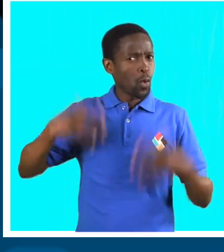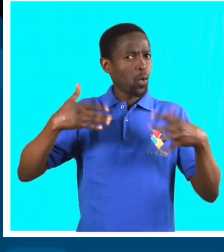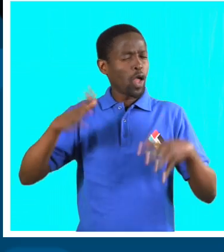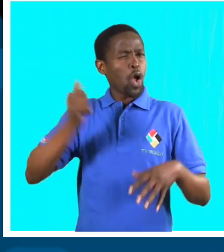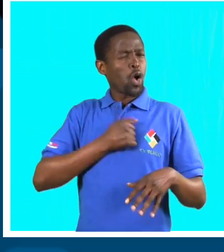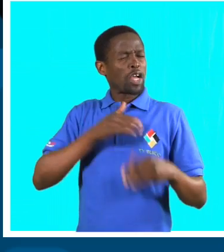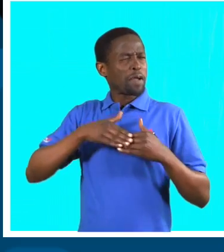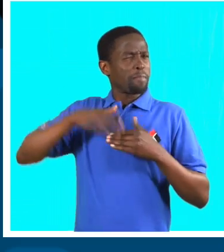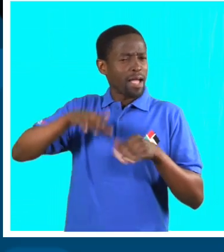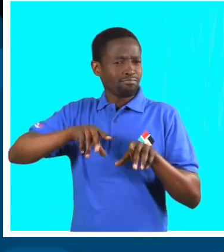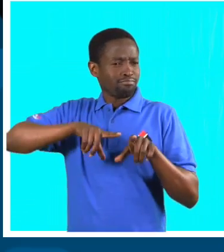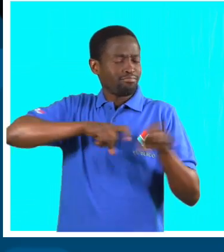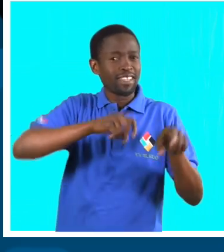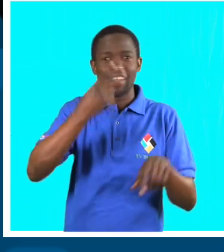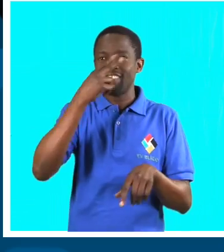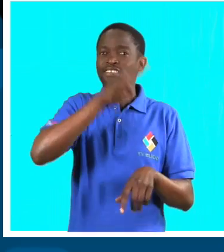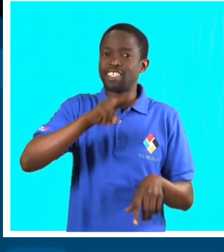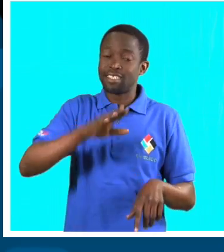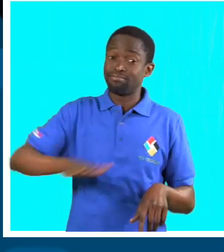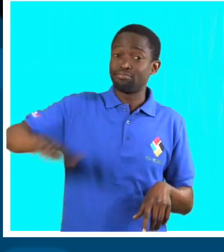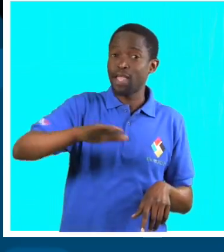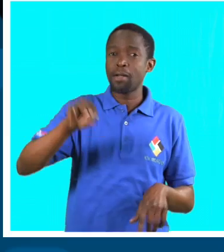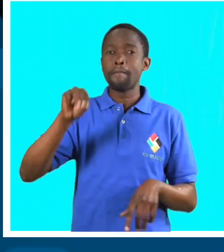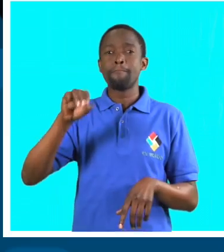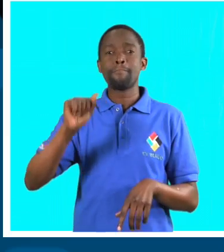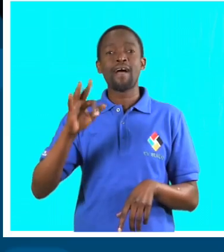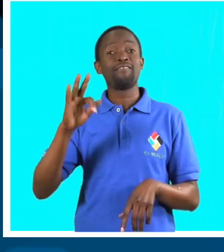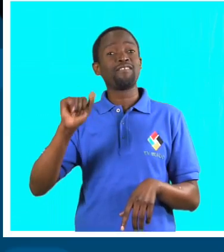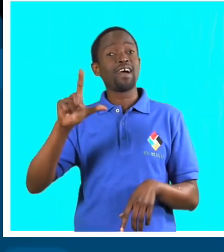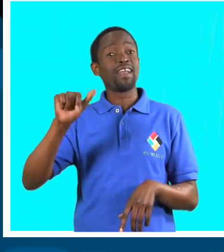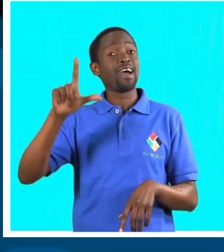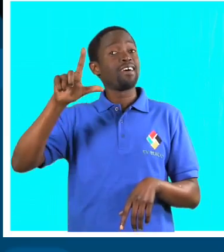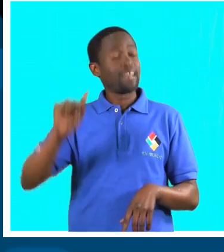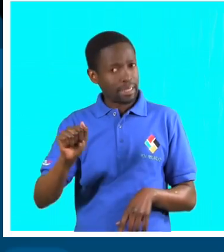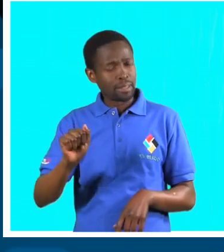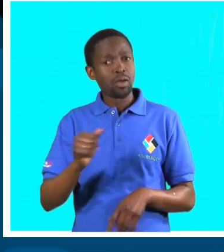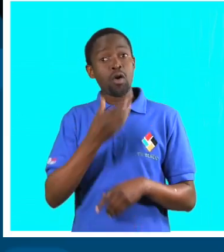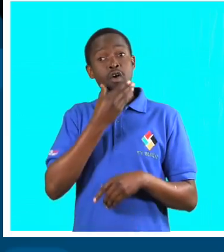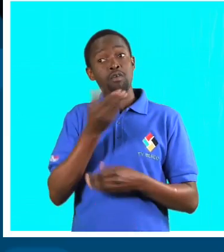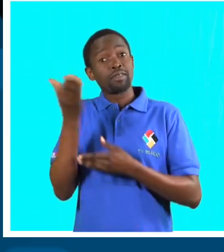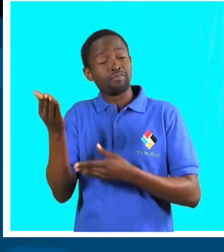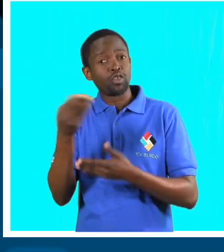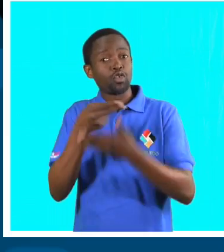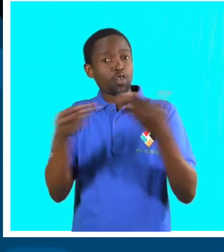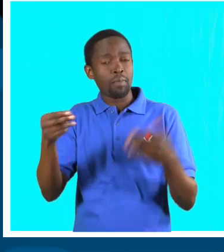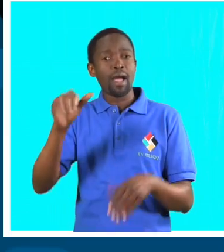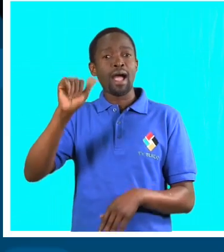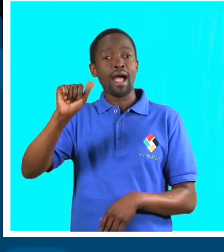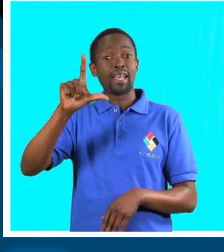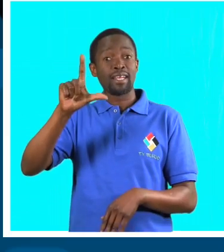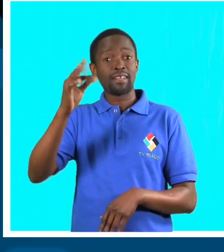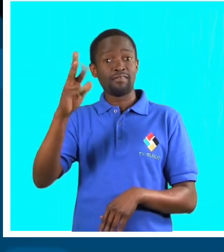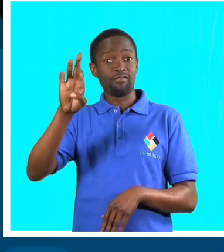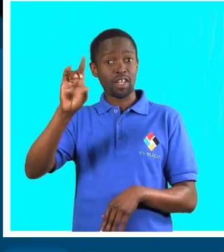Turistas de nacionalidade portuguesa são os que mais aparecem na Mafalala, segundo conta Alfredo